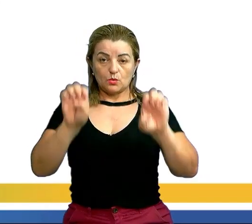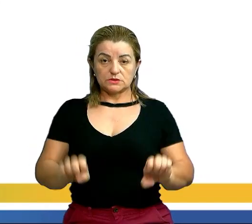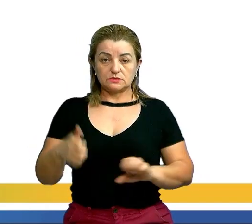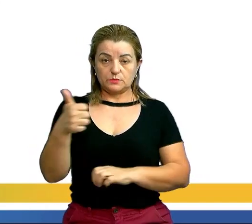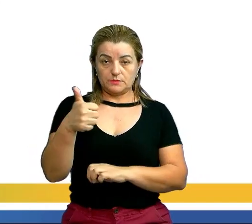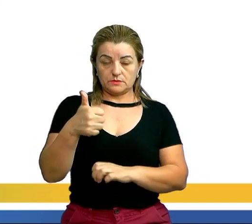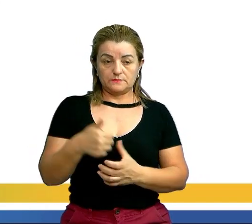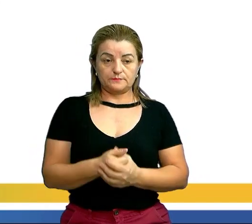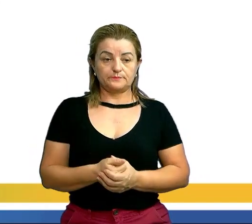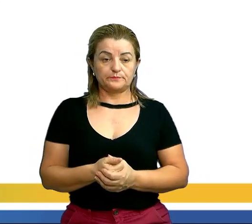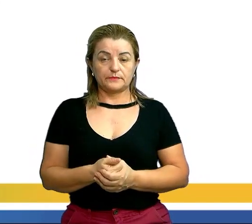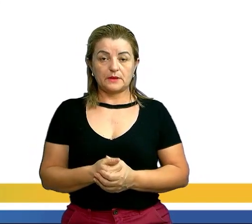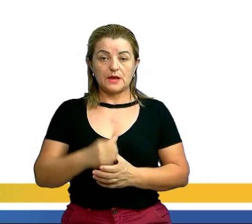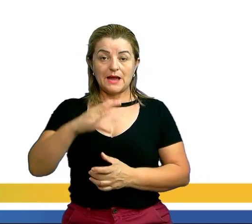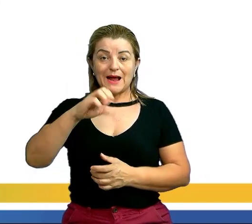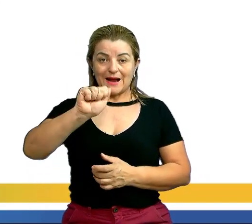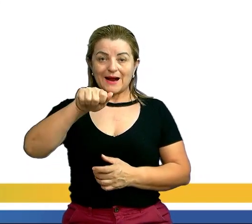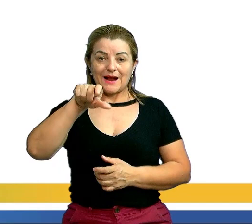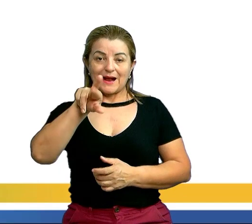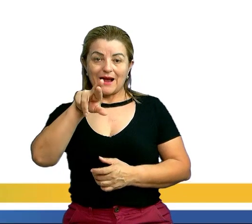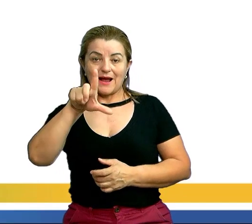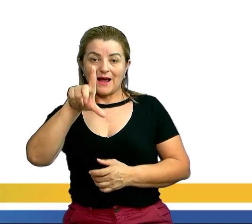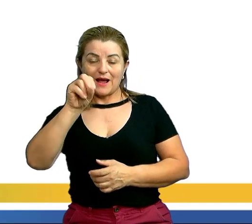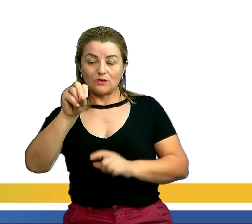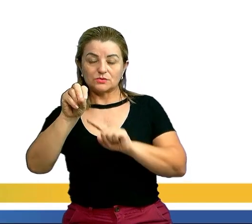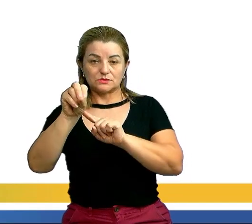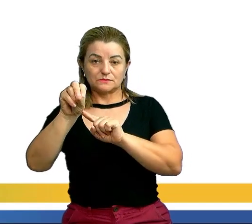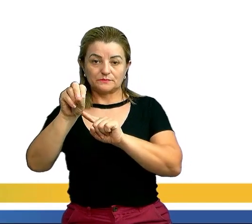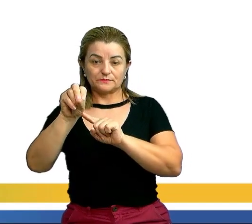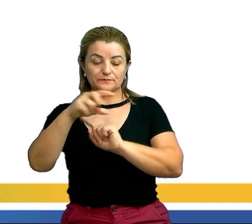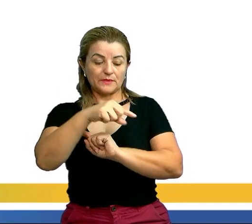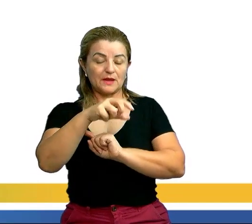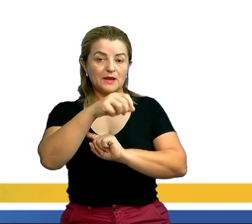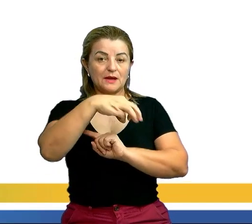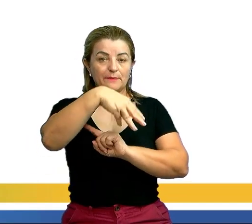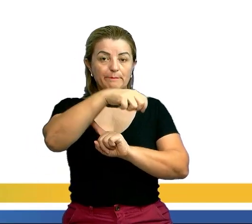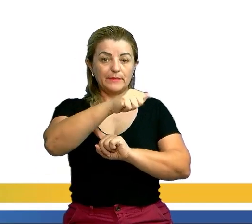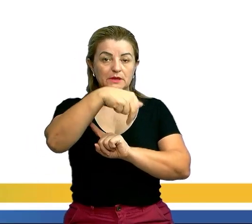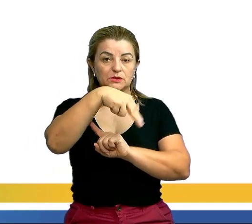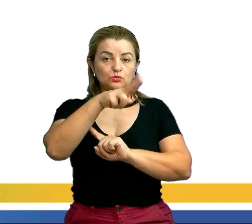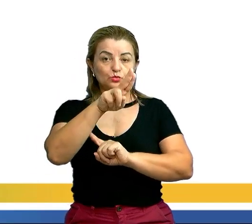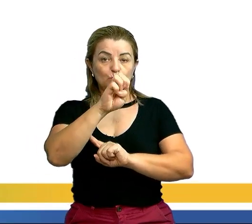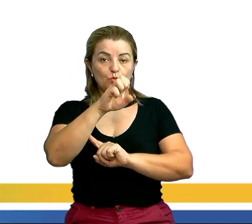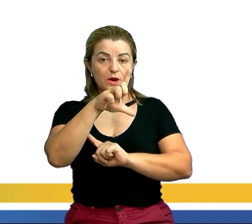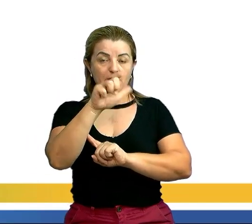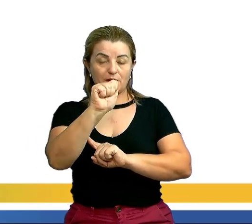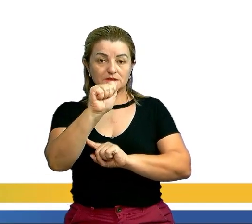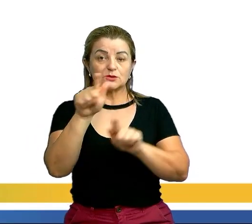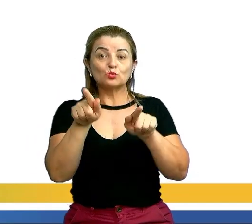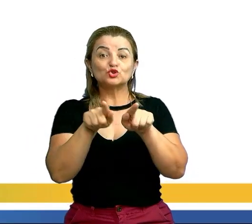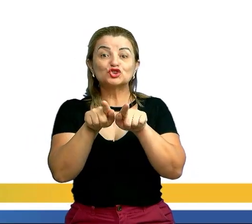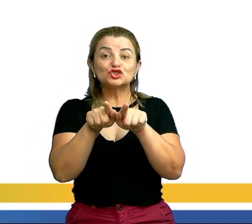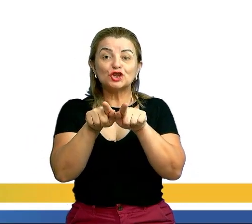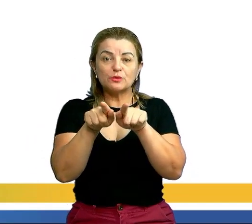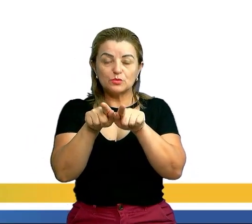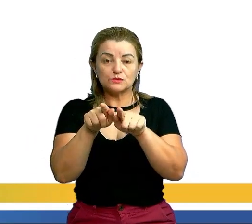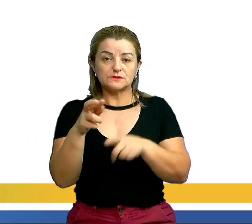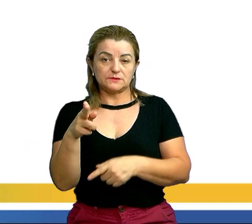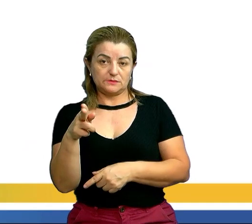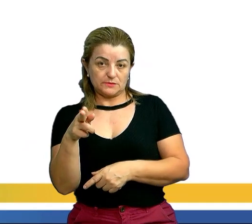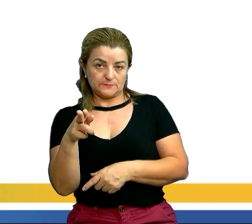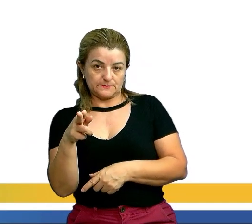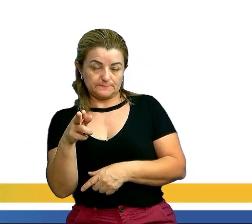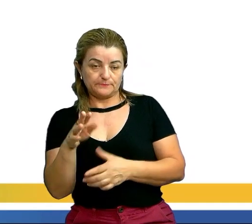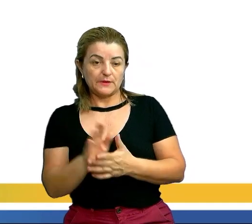grau. Carlos e Manuela são irmãos gêmeos. A metade da idade de Carlos mais um terço da